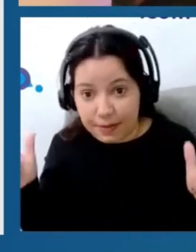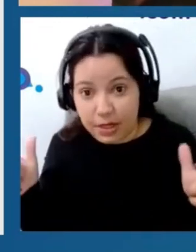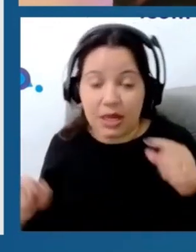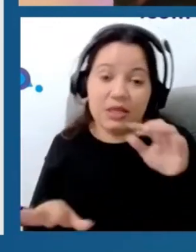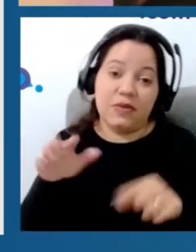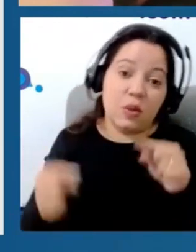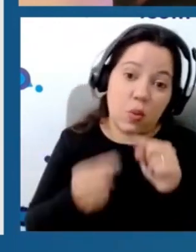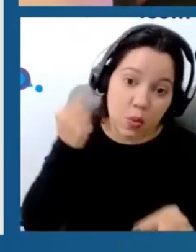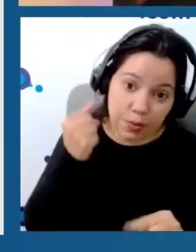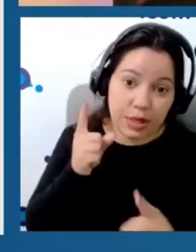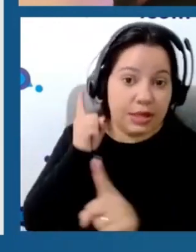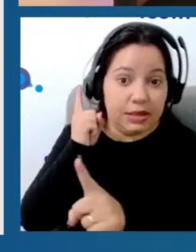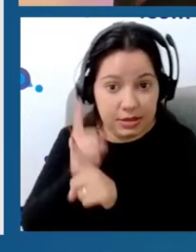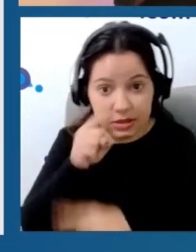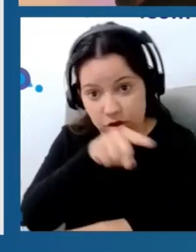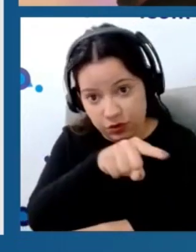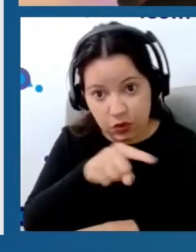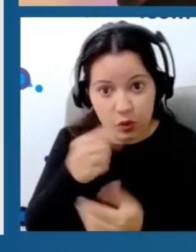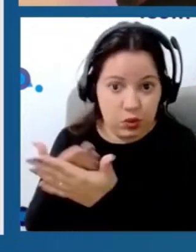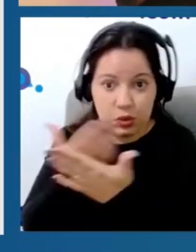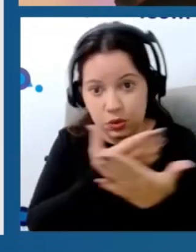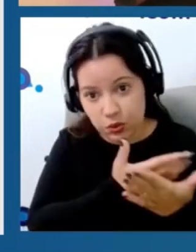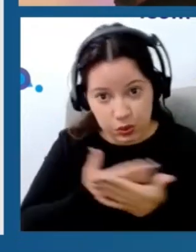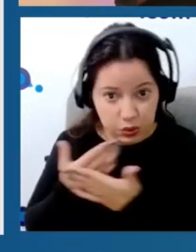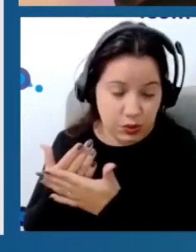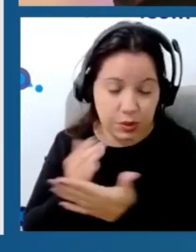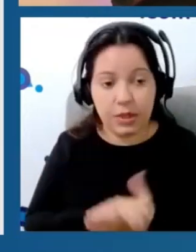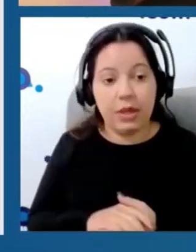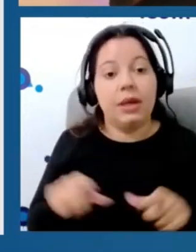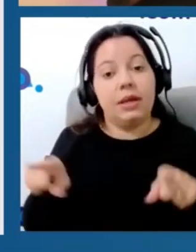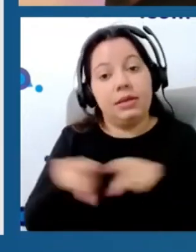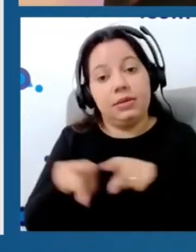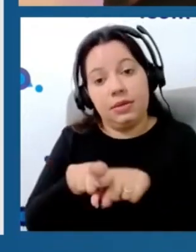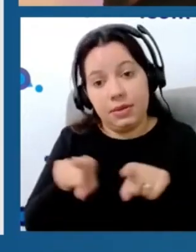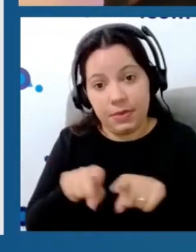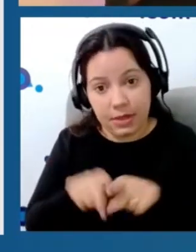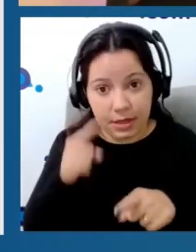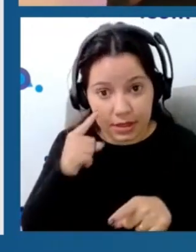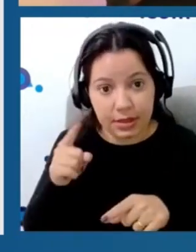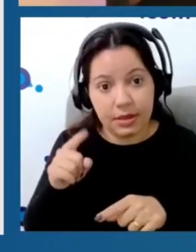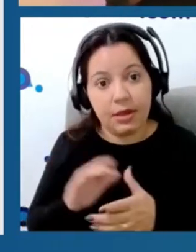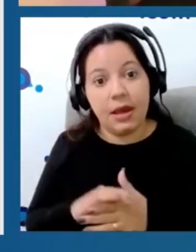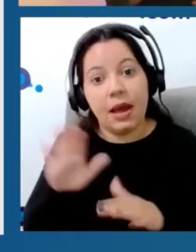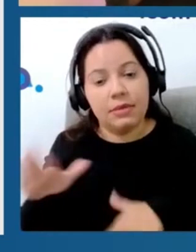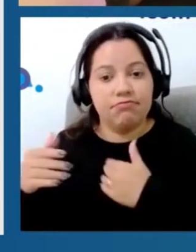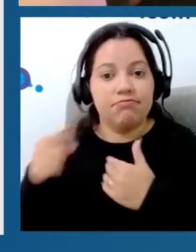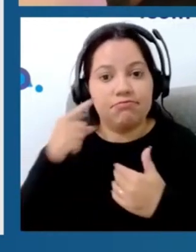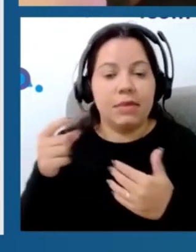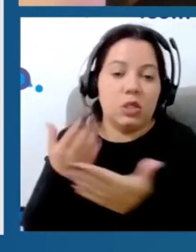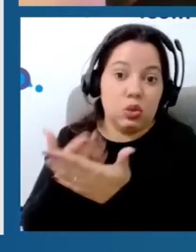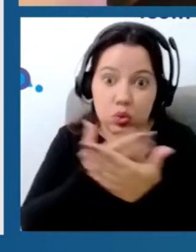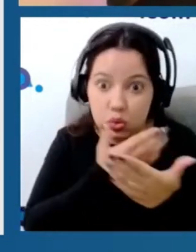identificado nesses estudos. E também a questão dos vieses apresentados nos estudos. Então,